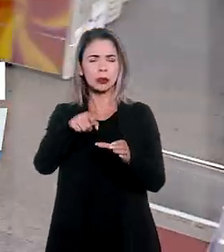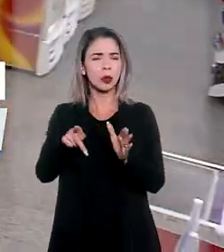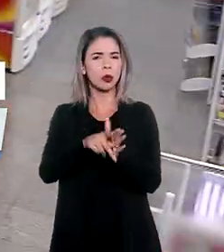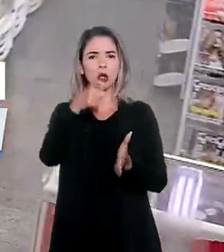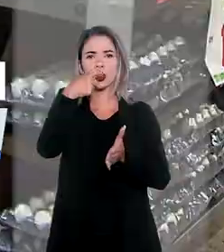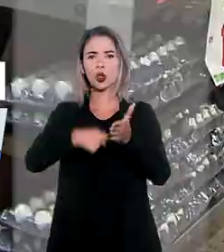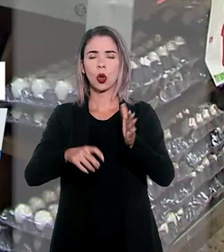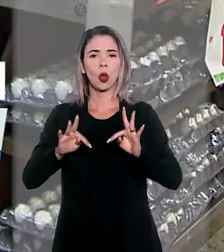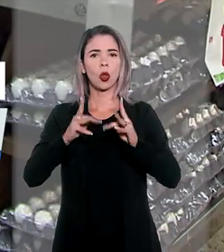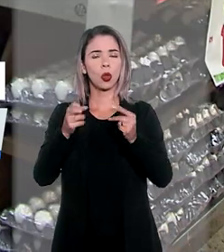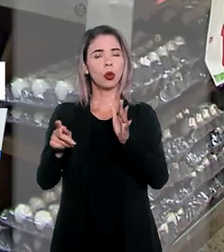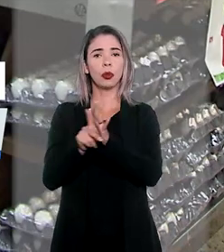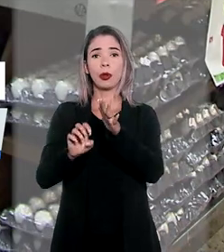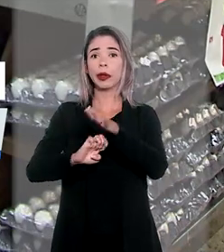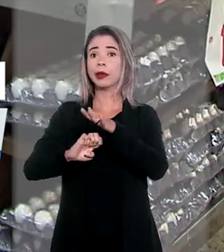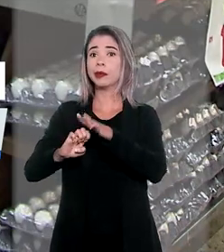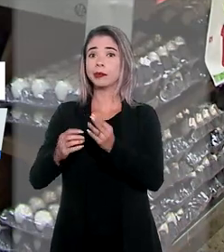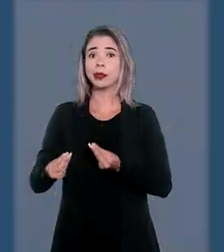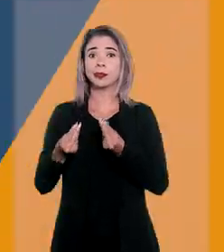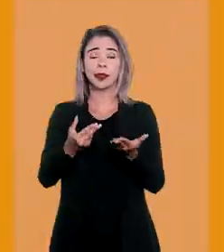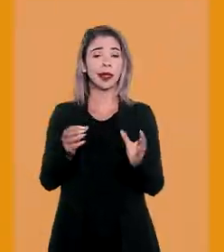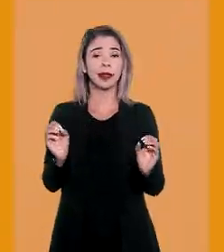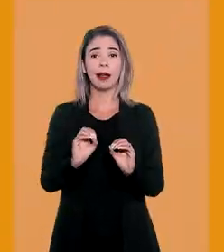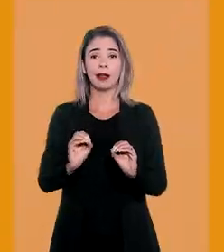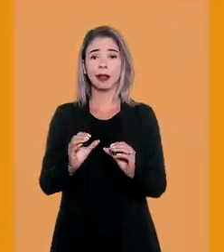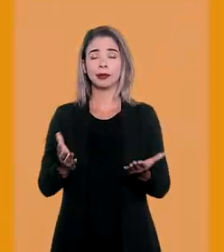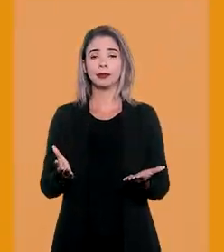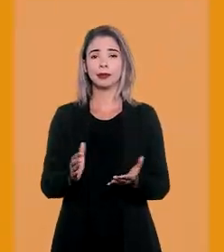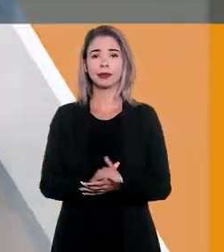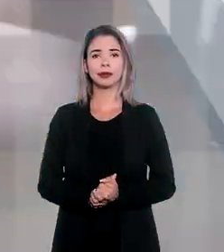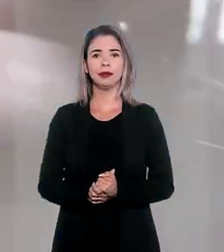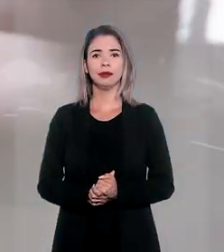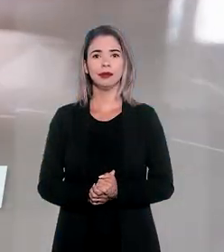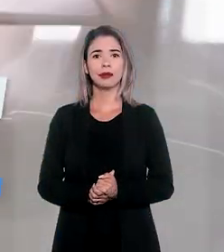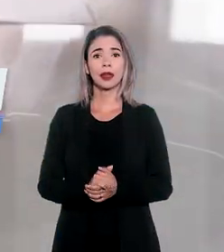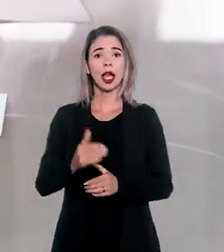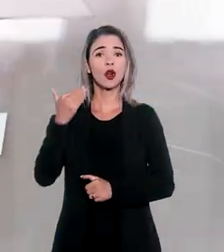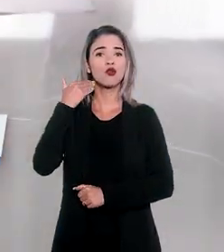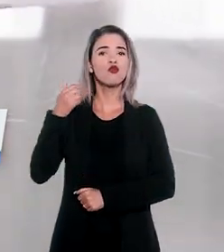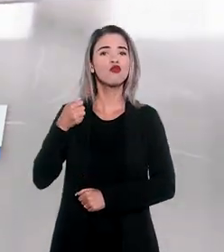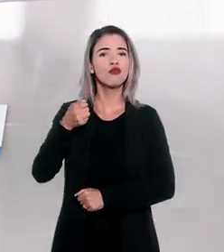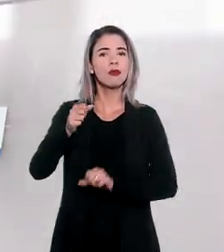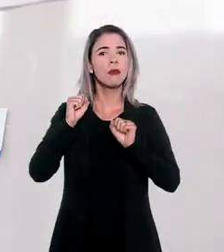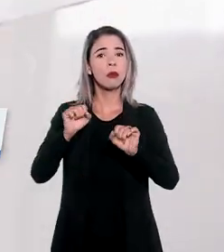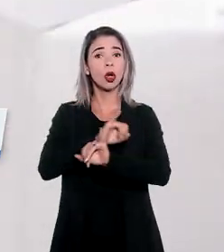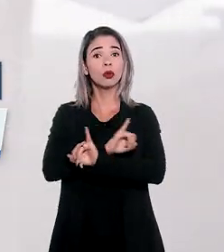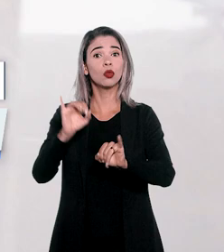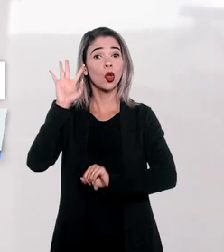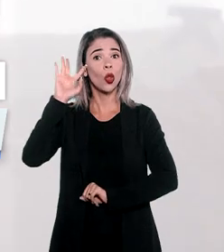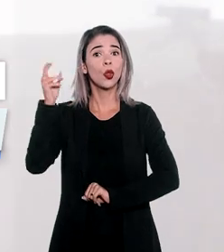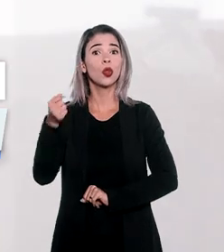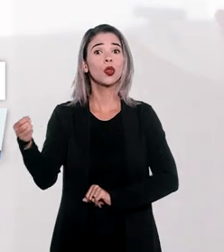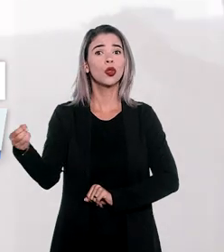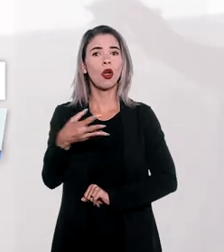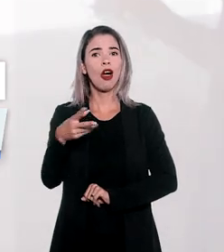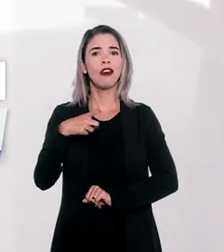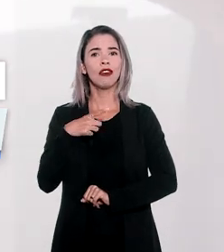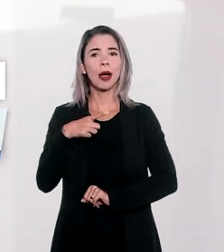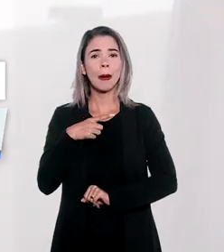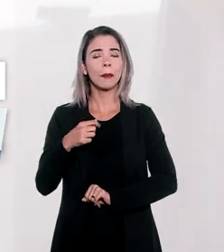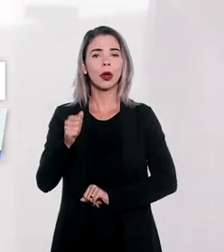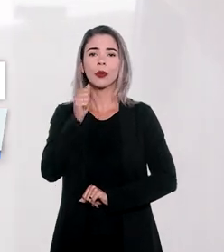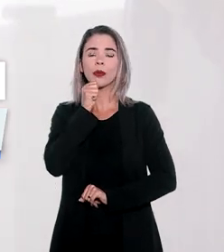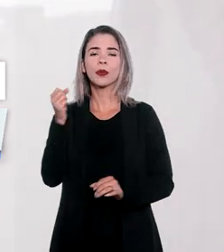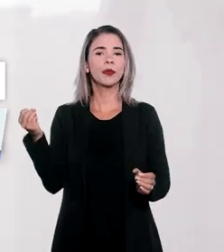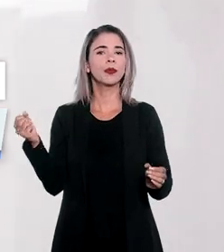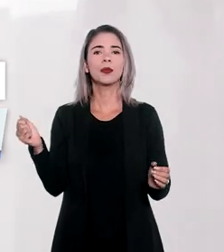valor de descontos concedidos por fornecedores. E mais, juiz pode proferir nova decisão em inventário